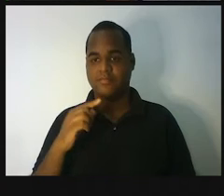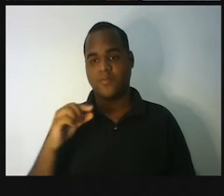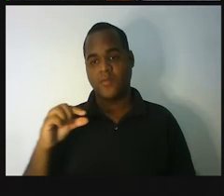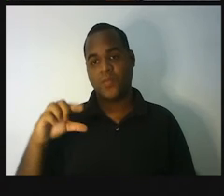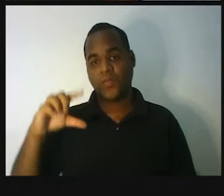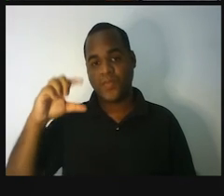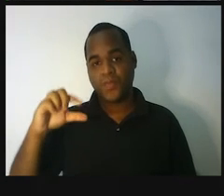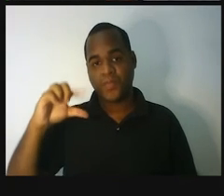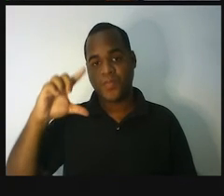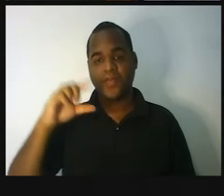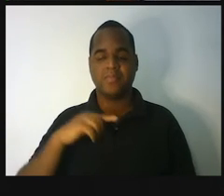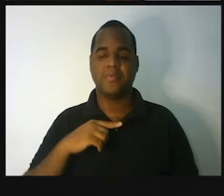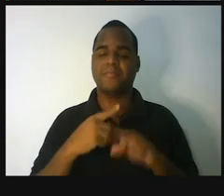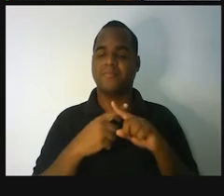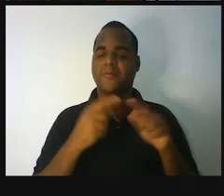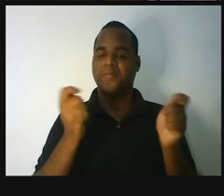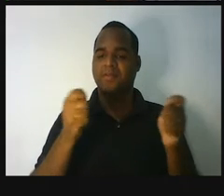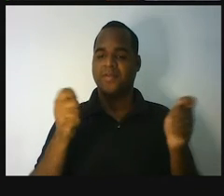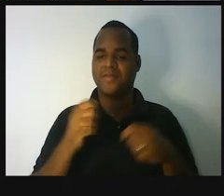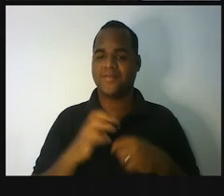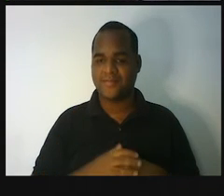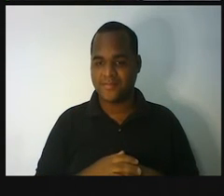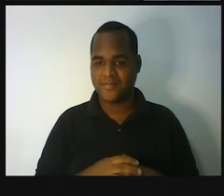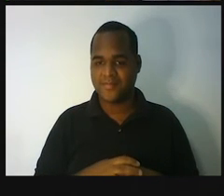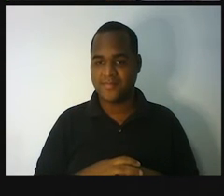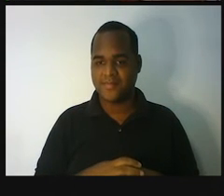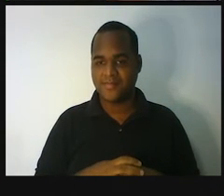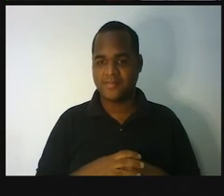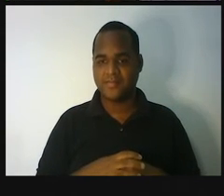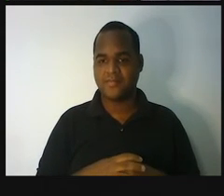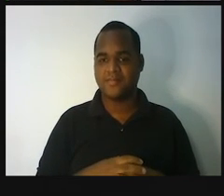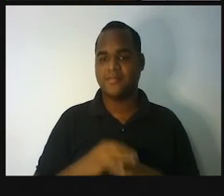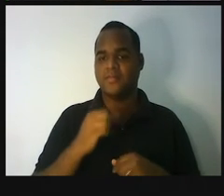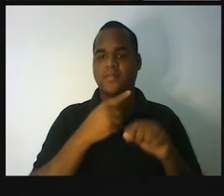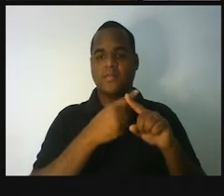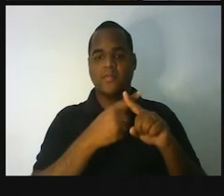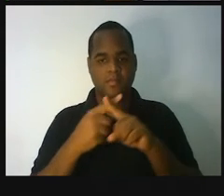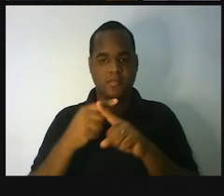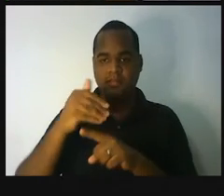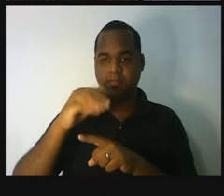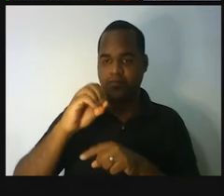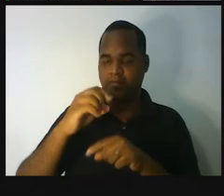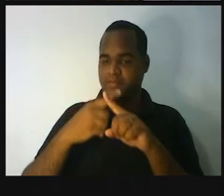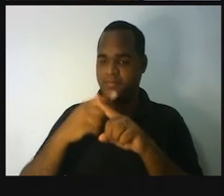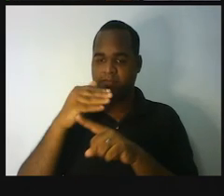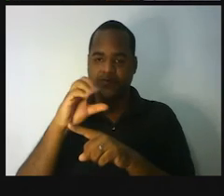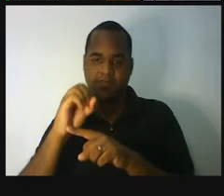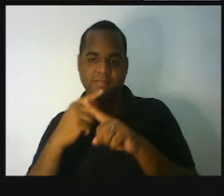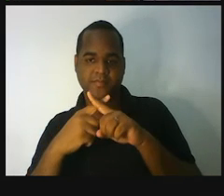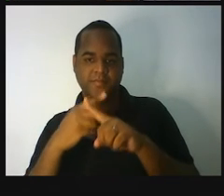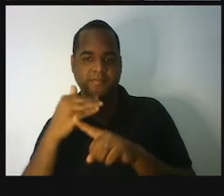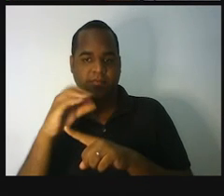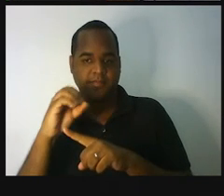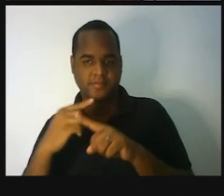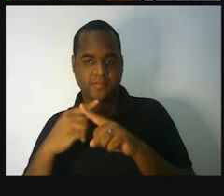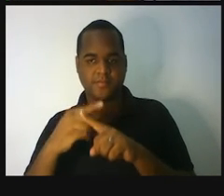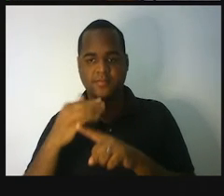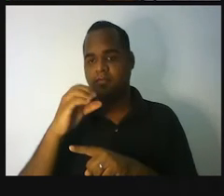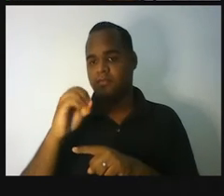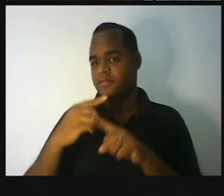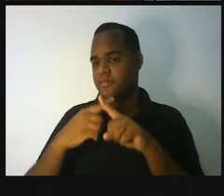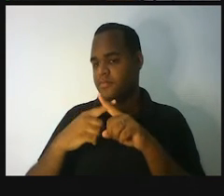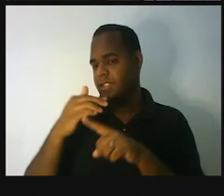multiplicar. Ao invés de sair multiplicando de 10 em 10, a gente já vai contar quantos números de 10 tem aqui. Um,